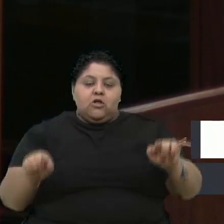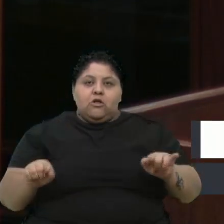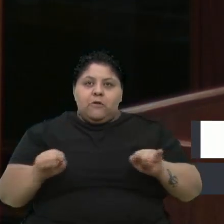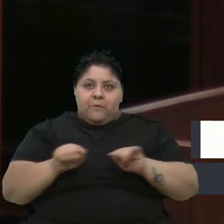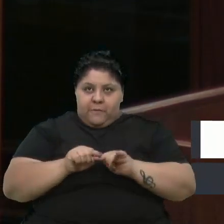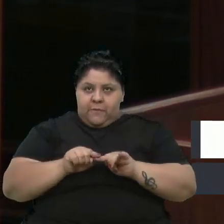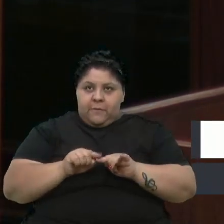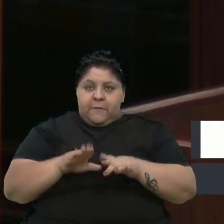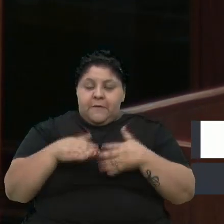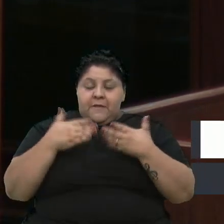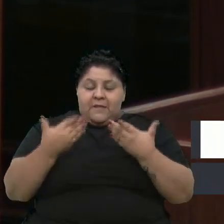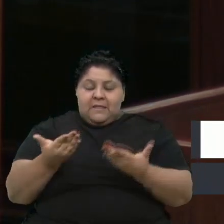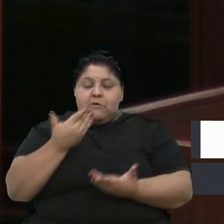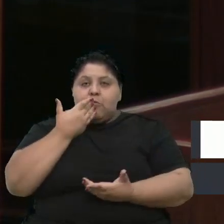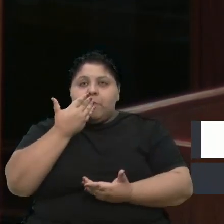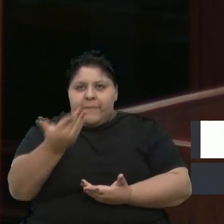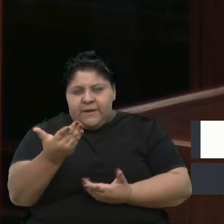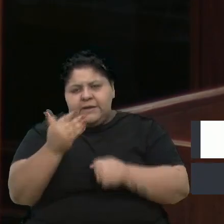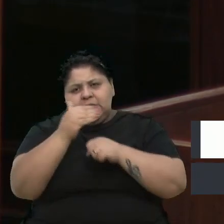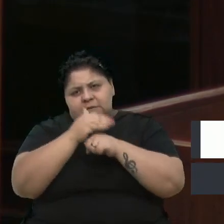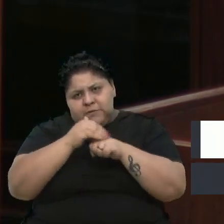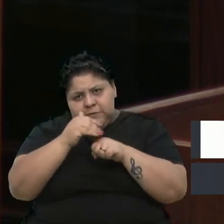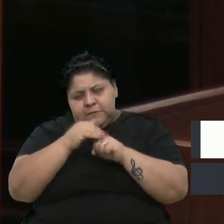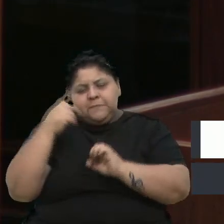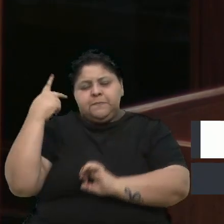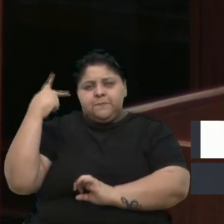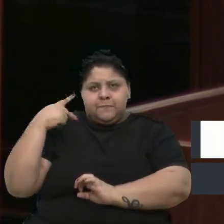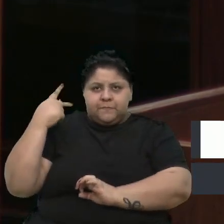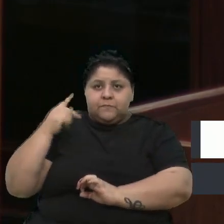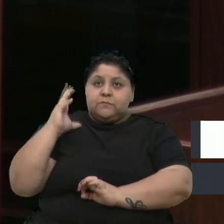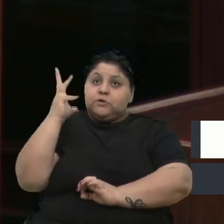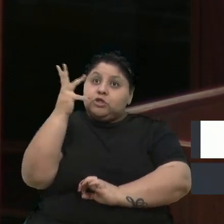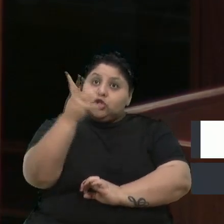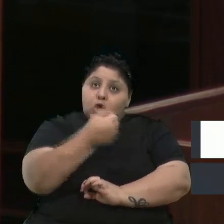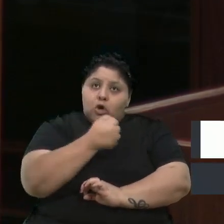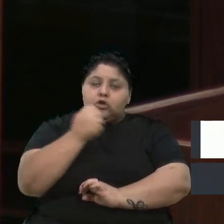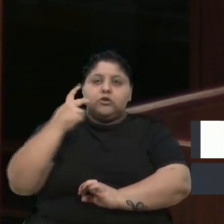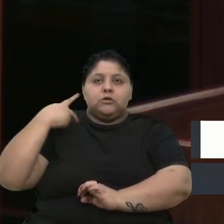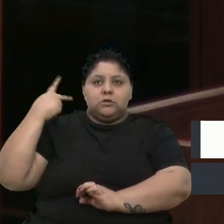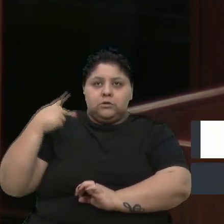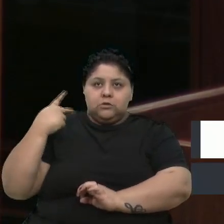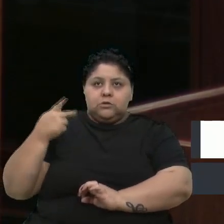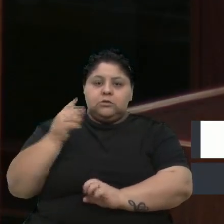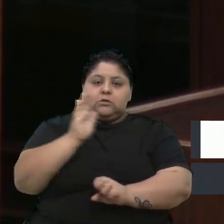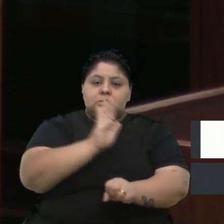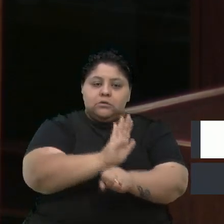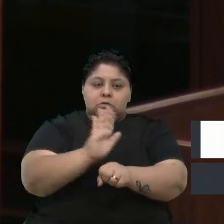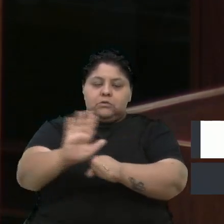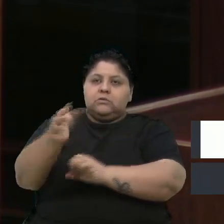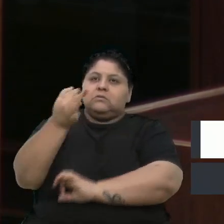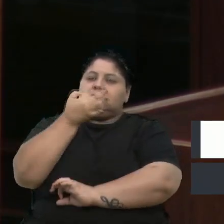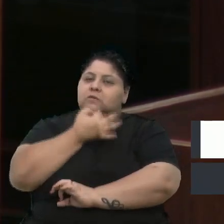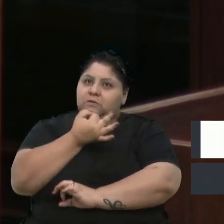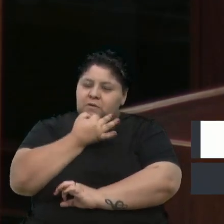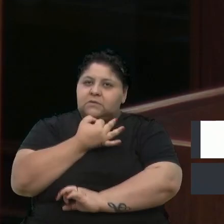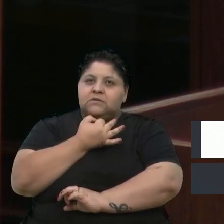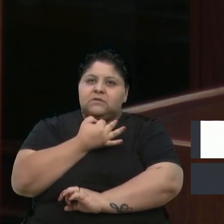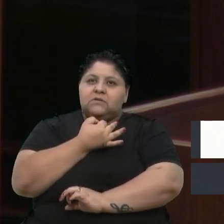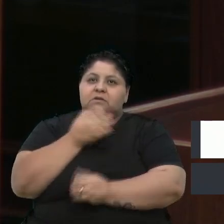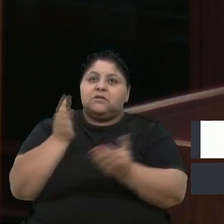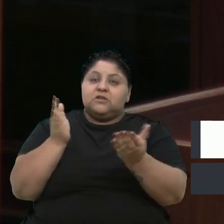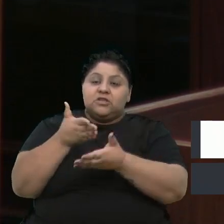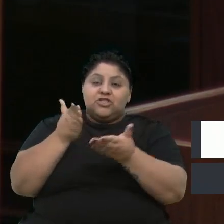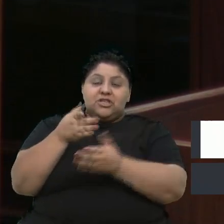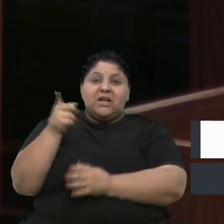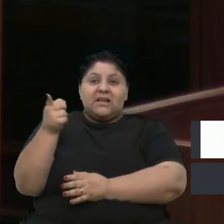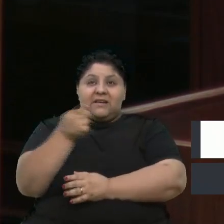Então, eu peço a gentileza dos vereadores, que todos os vereadores, que ajudem Caxias do Sul, já que vocês